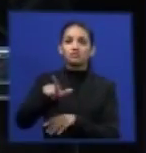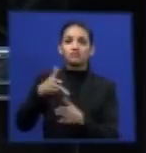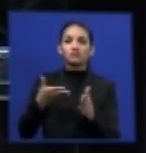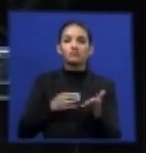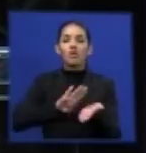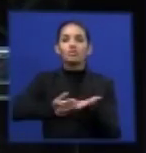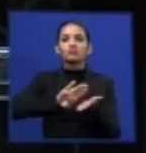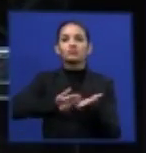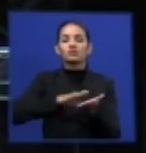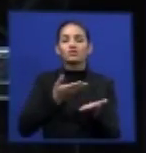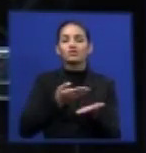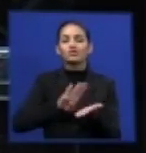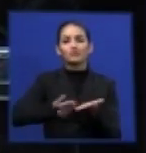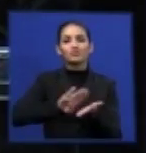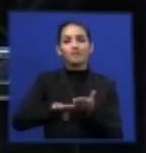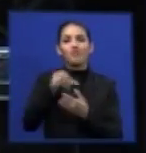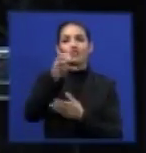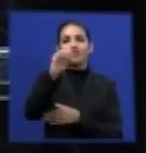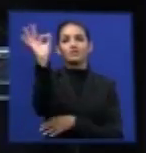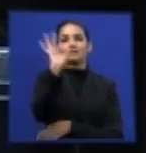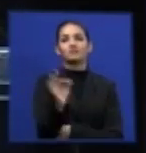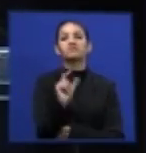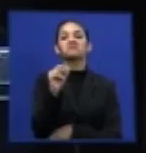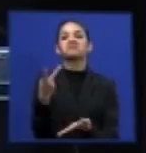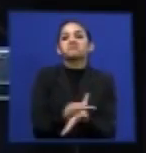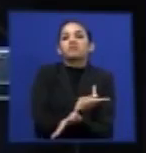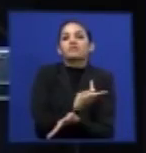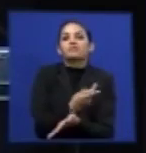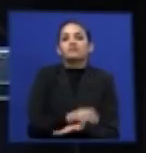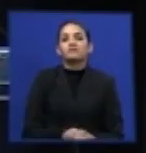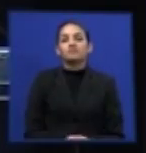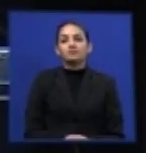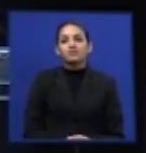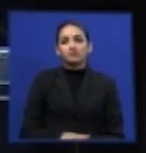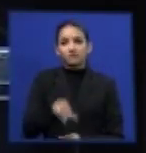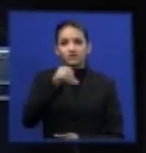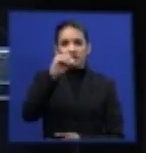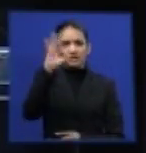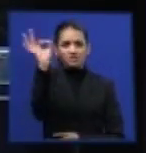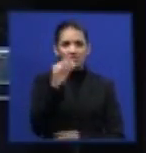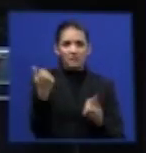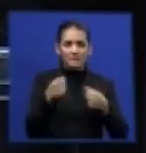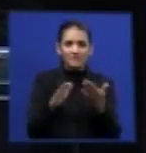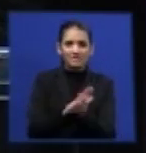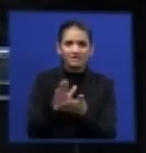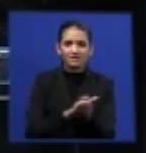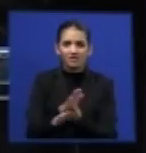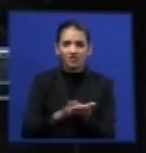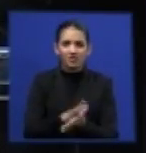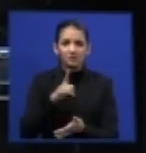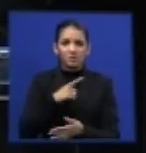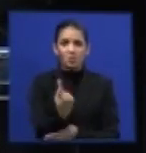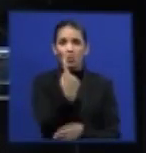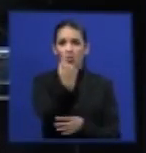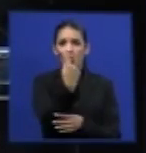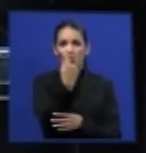,90%. Esses 90%, eles não precisam liberar um único pneu.